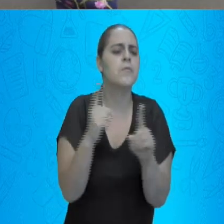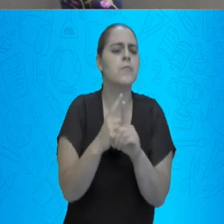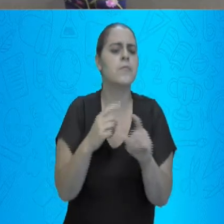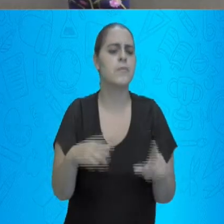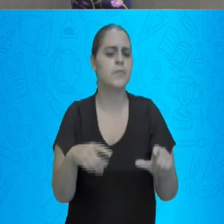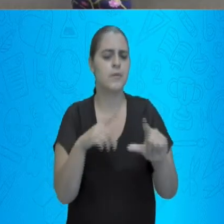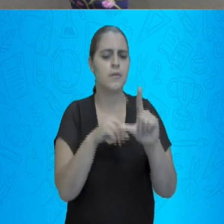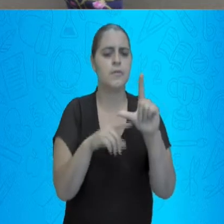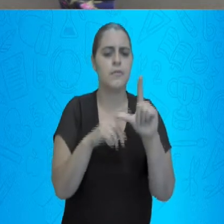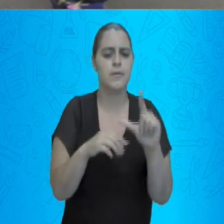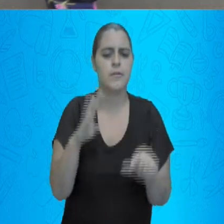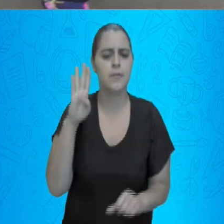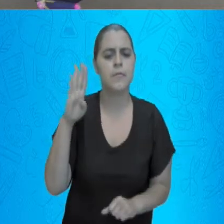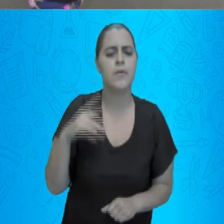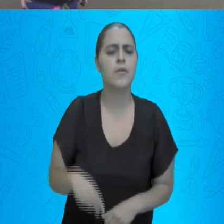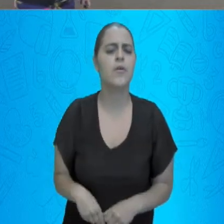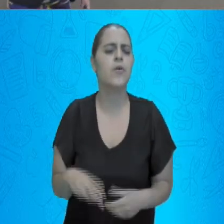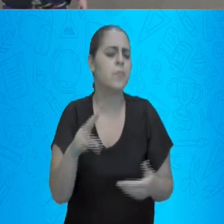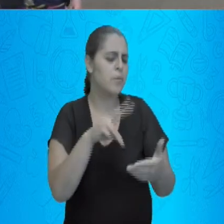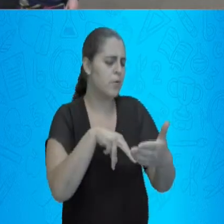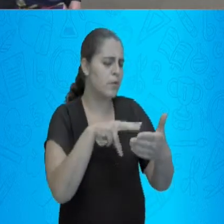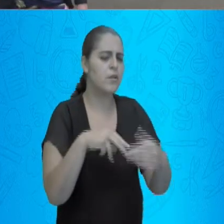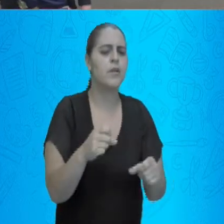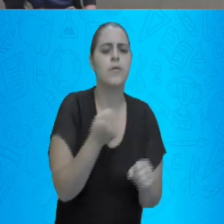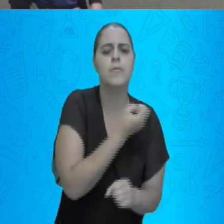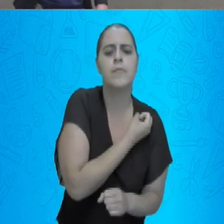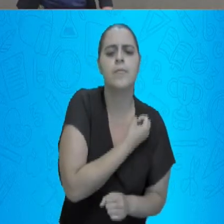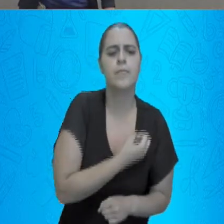Que número que... Como é que eu leio esse número?